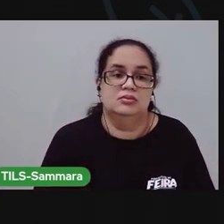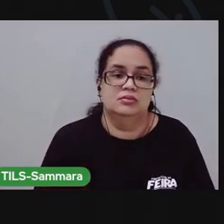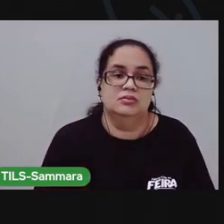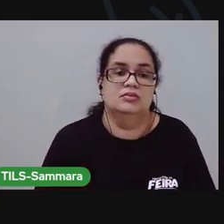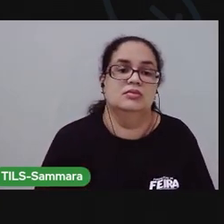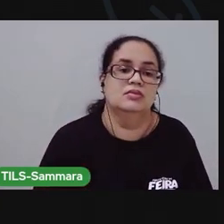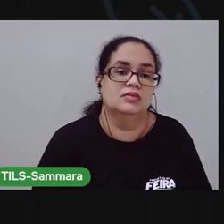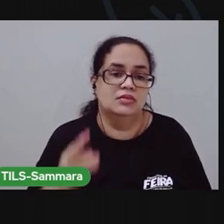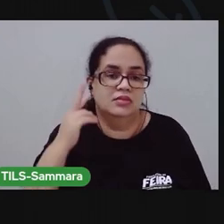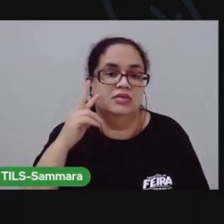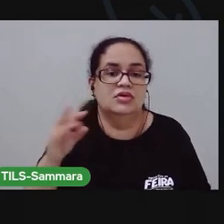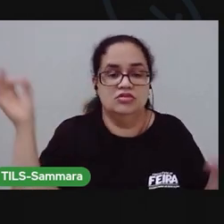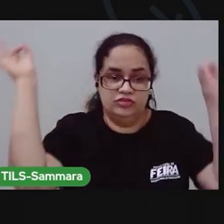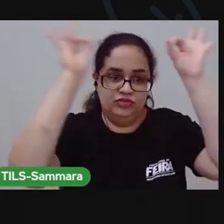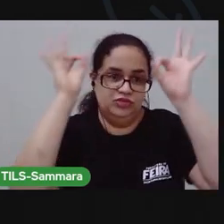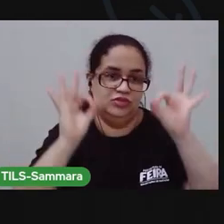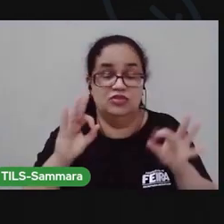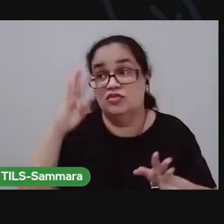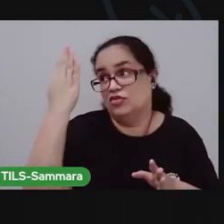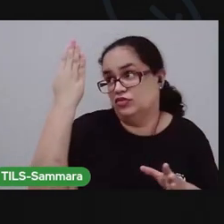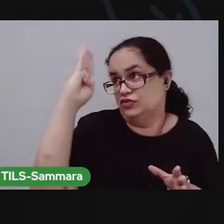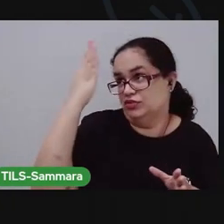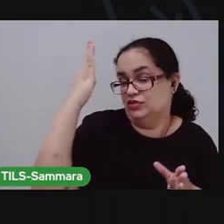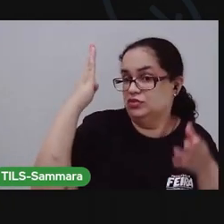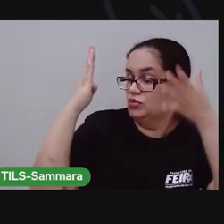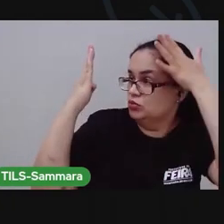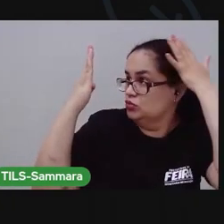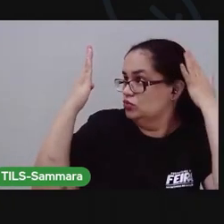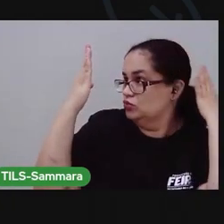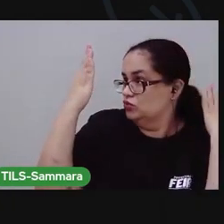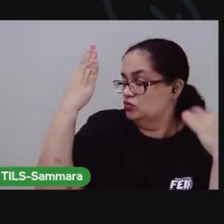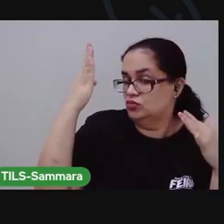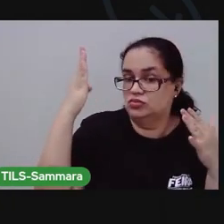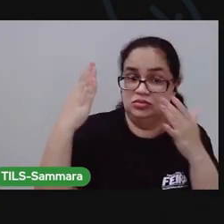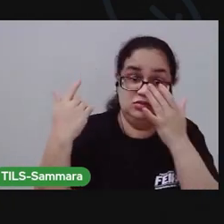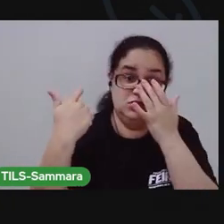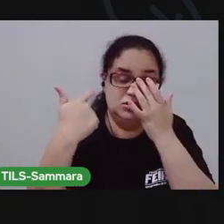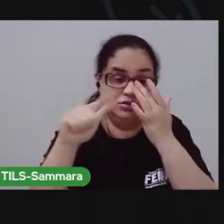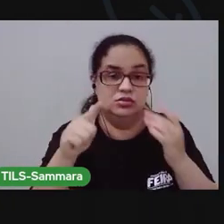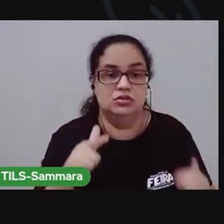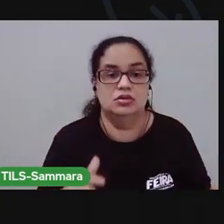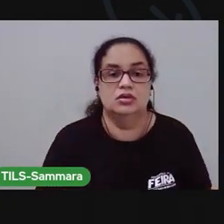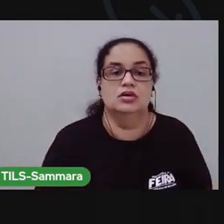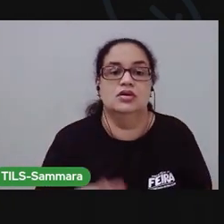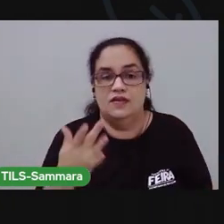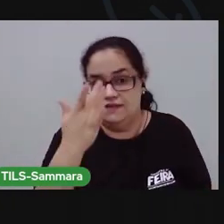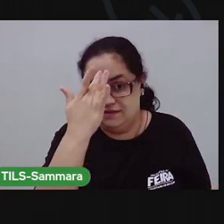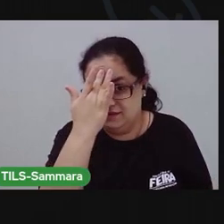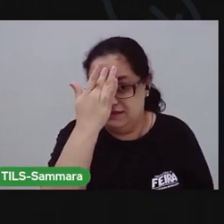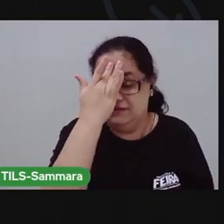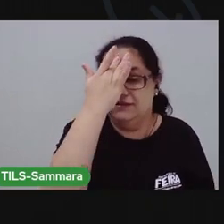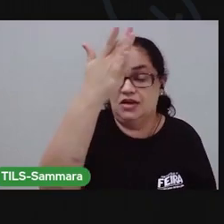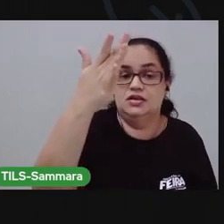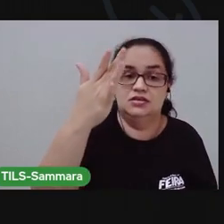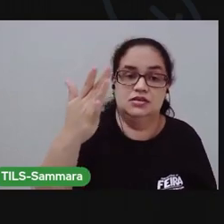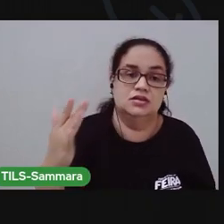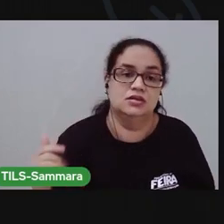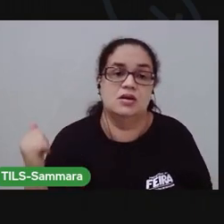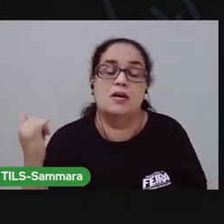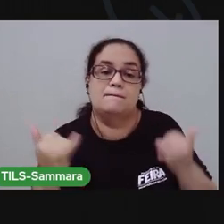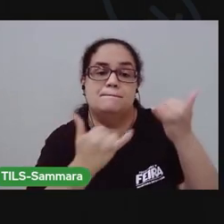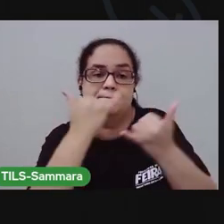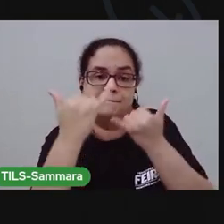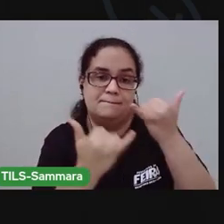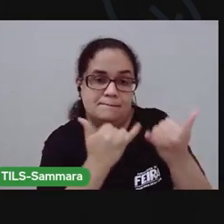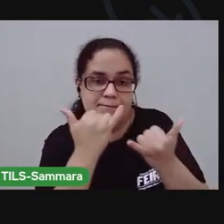Ela me arrumando no espelho, né? Vou fazer outra. Uma bem facinha. Só para você pegar como é que funciona